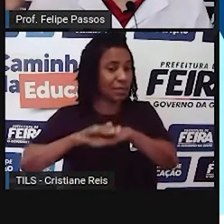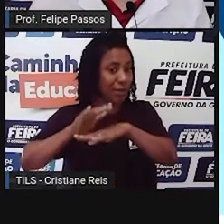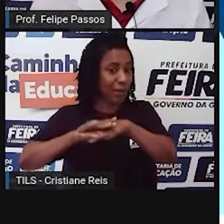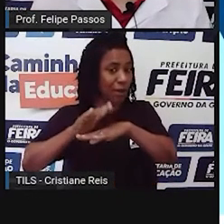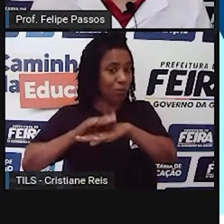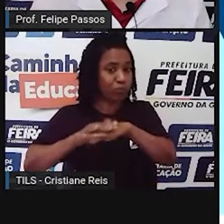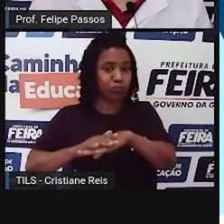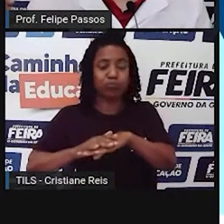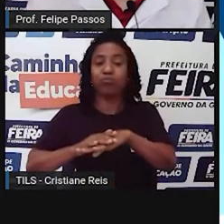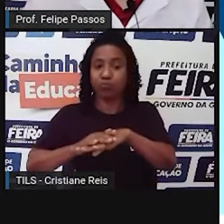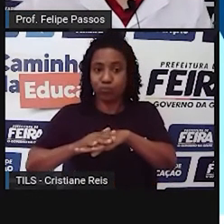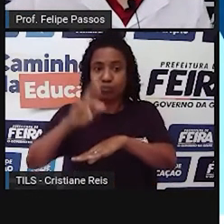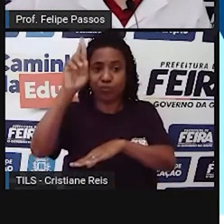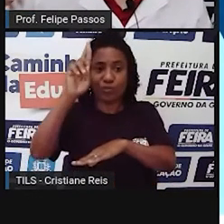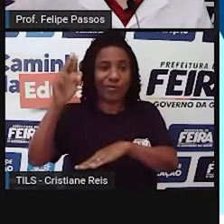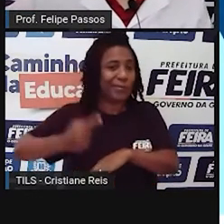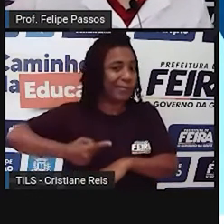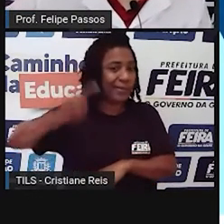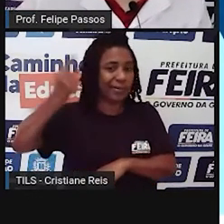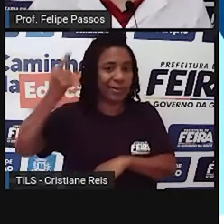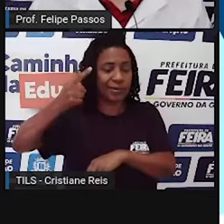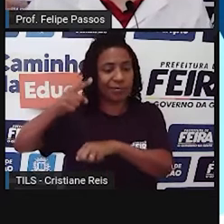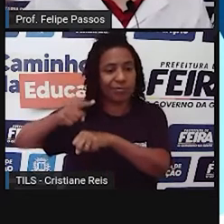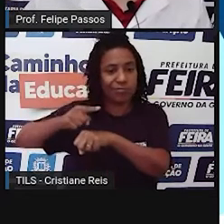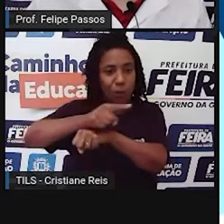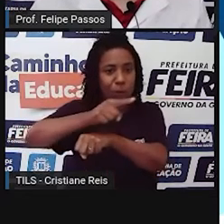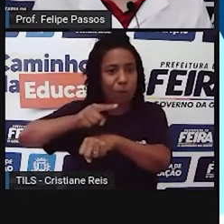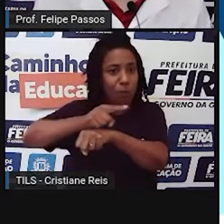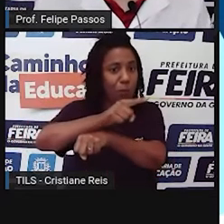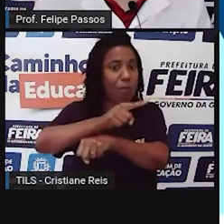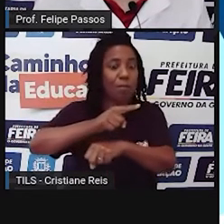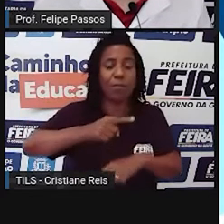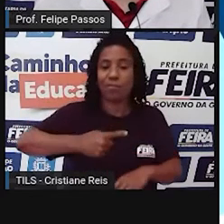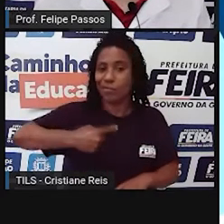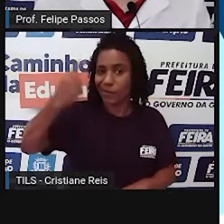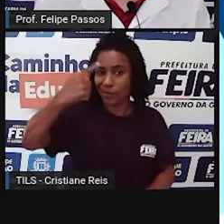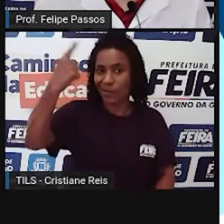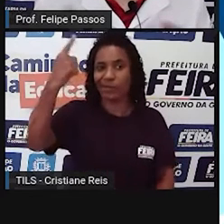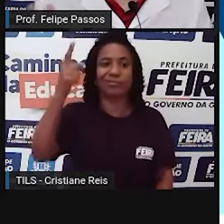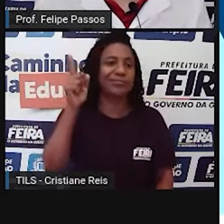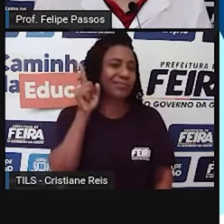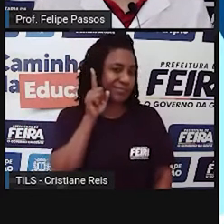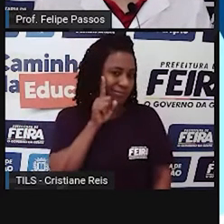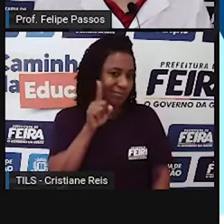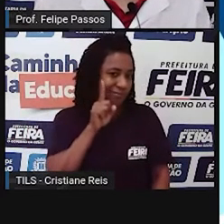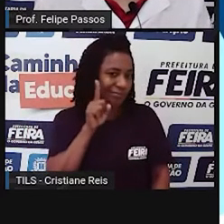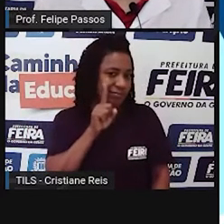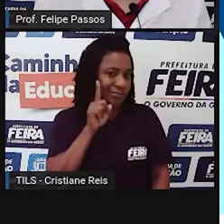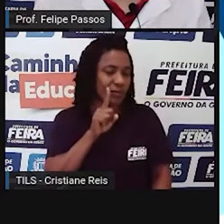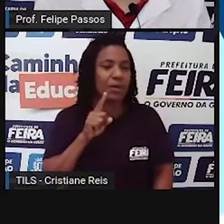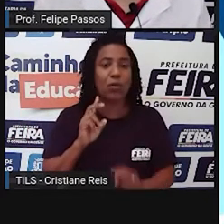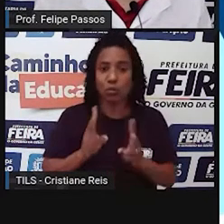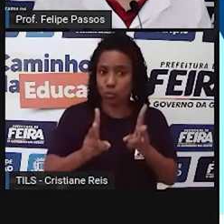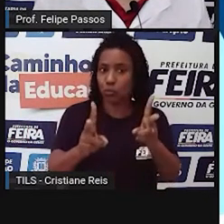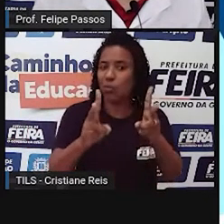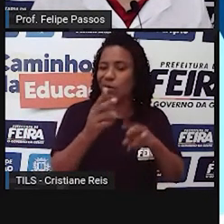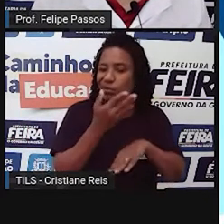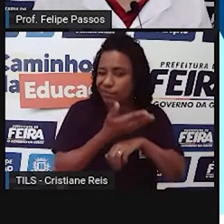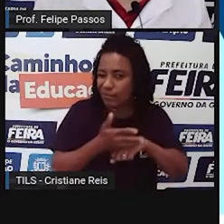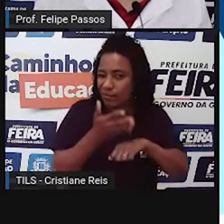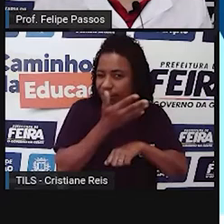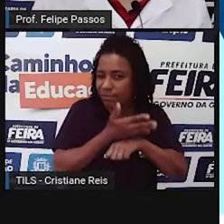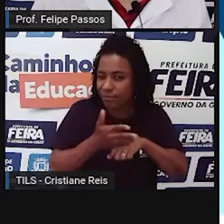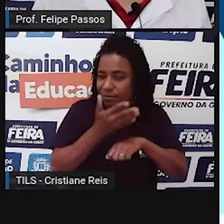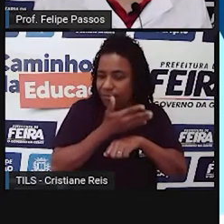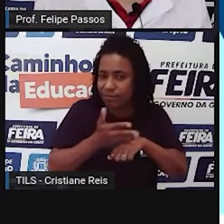as bombas nucleares continuaram sendo testadas e utilizadas, mas em testes, em treinamento militar, etc. Mas em